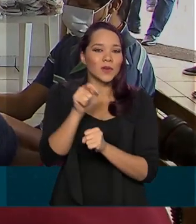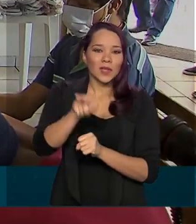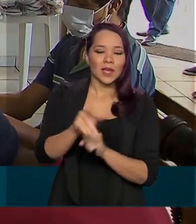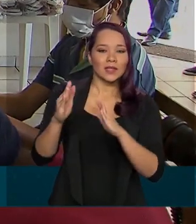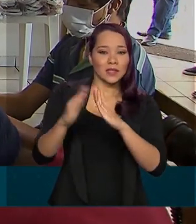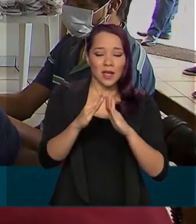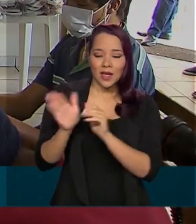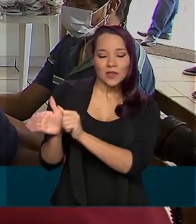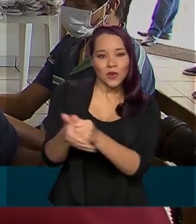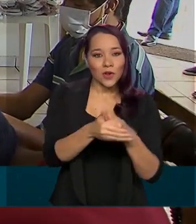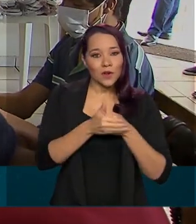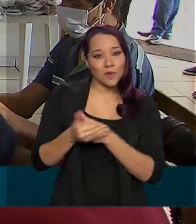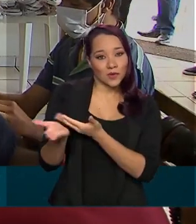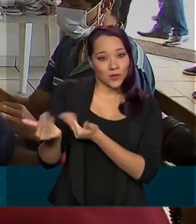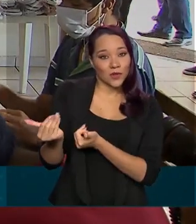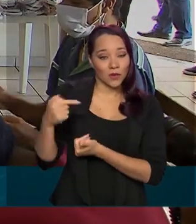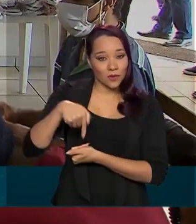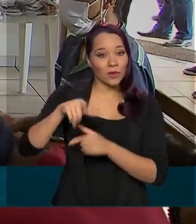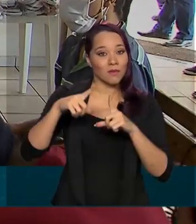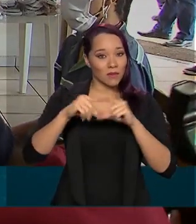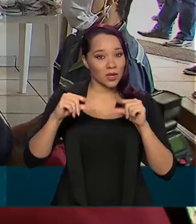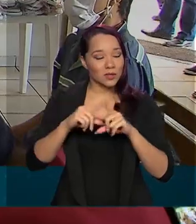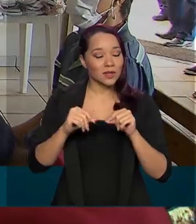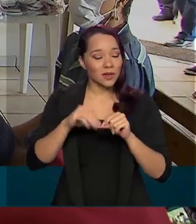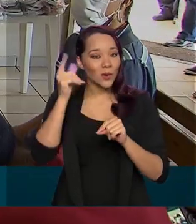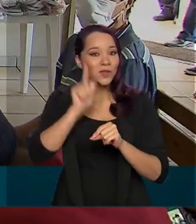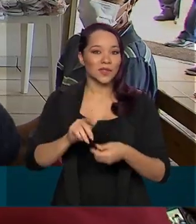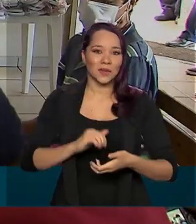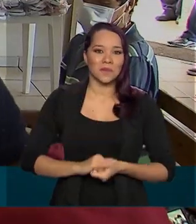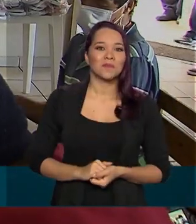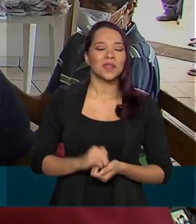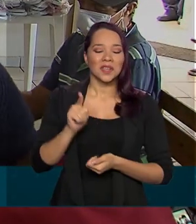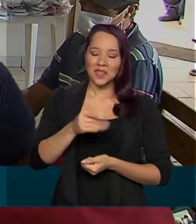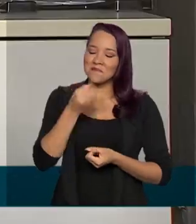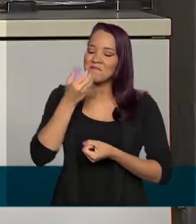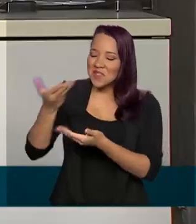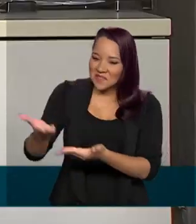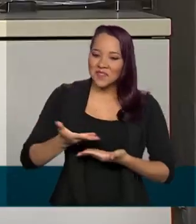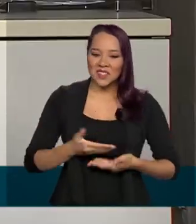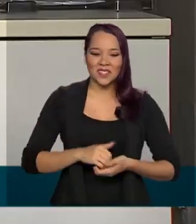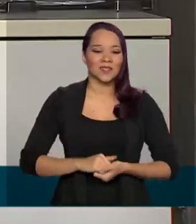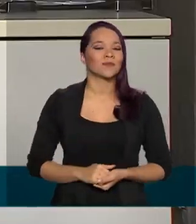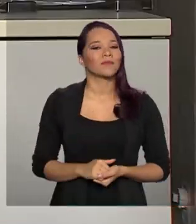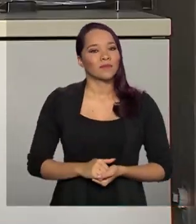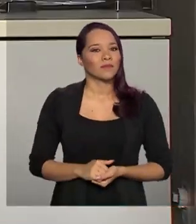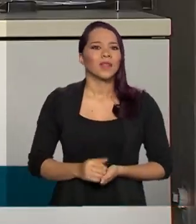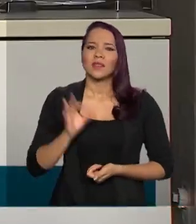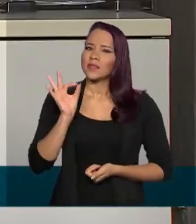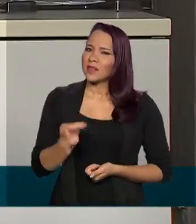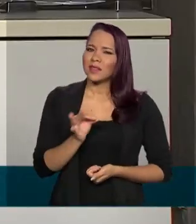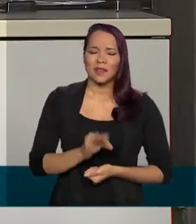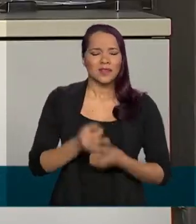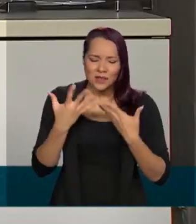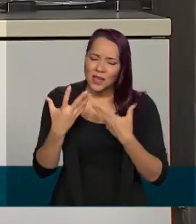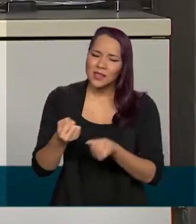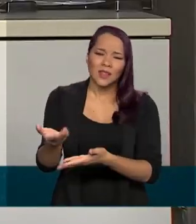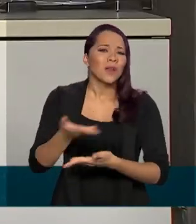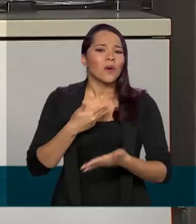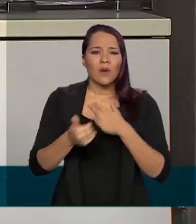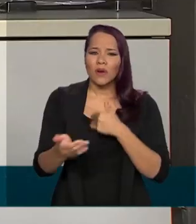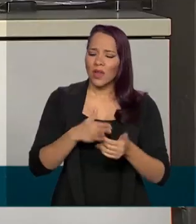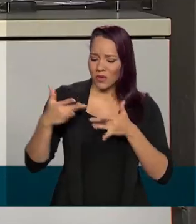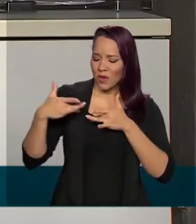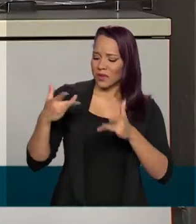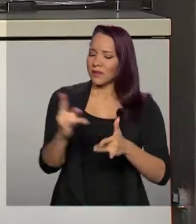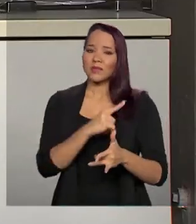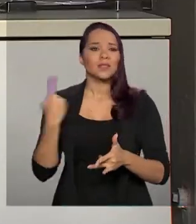de Acolhimento de Adolescentes no Distrito Federal recebeu e será bem-vinda. Muito bem-vindo, a gente precisa muito. Qualquer doação a gente